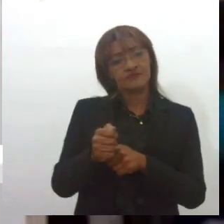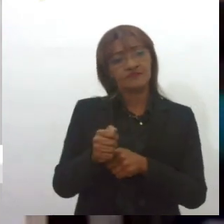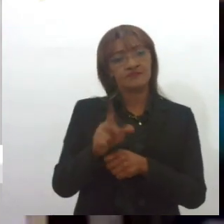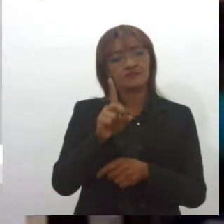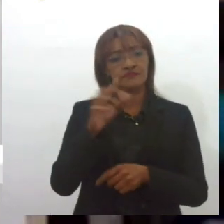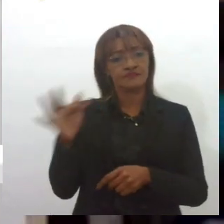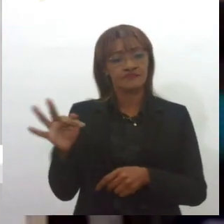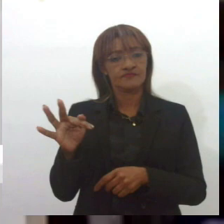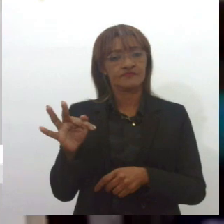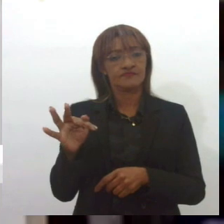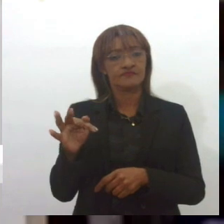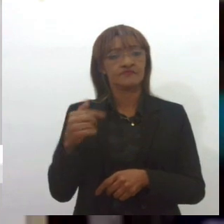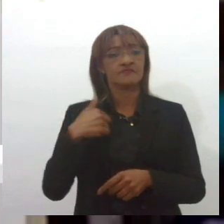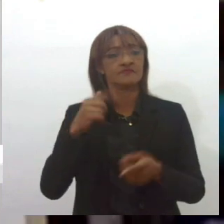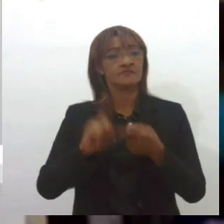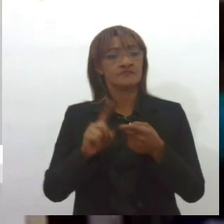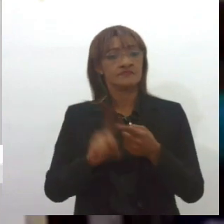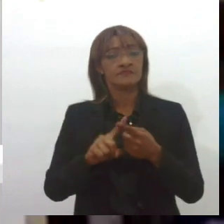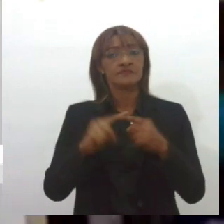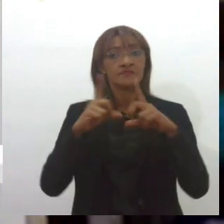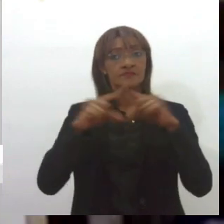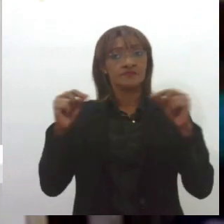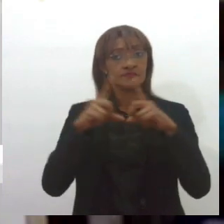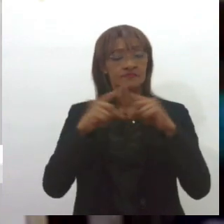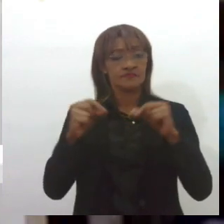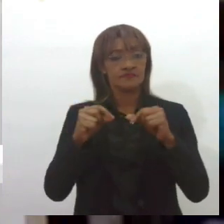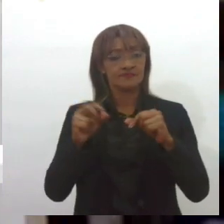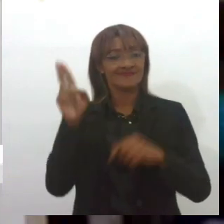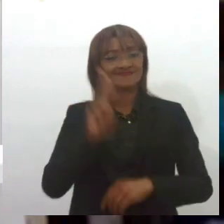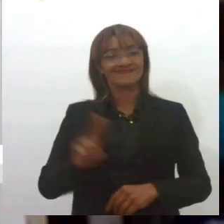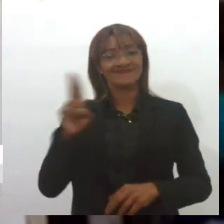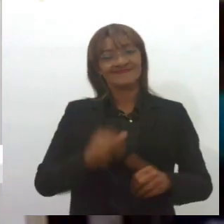sou engenheira de incêndio pela Universidade de Brasília, com muito orgulho.